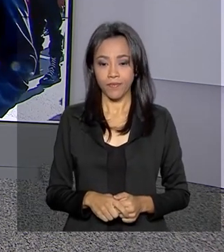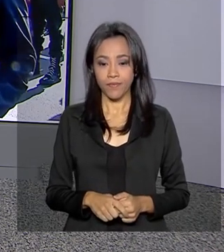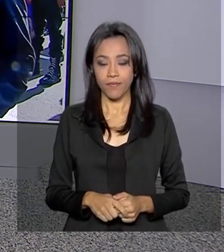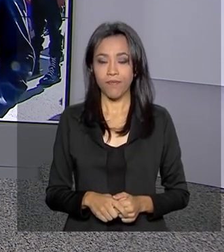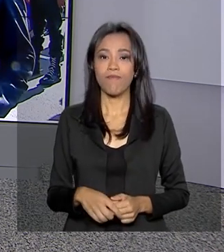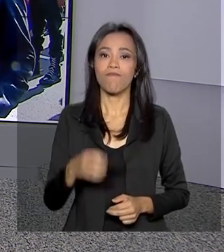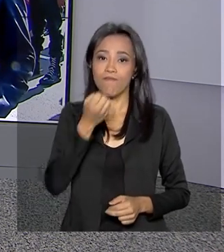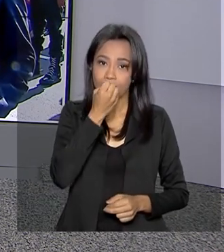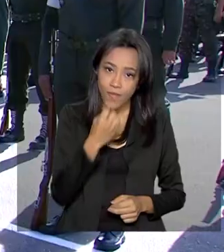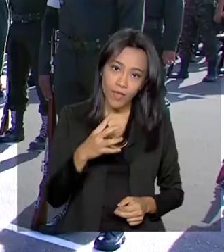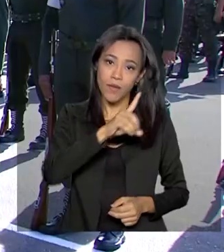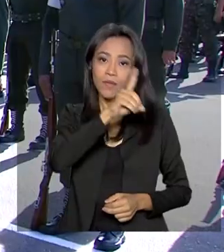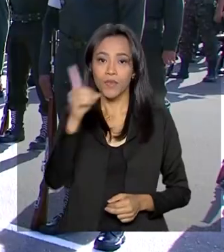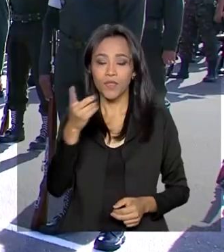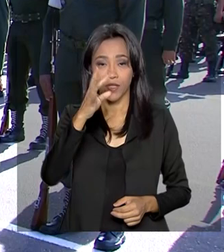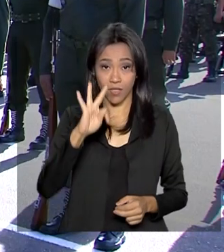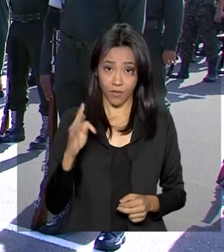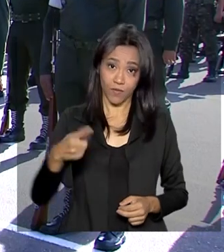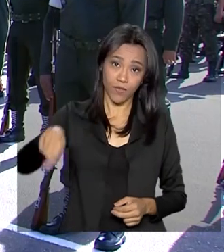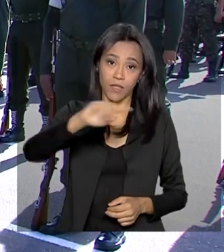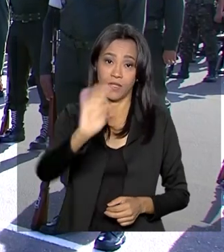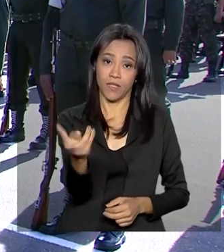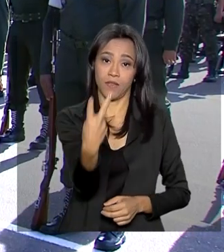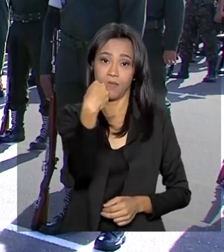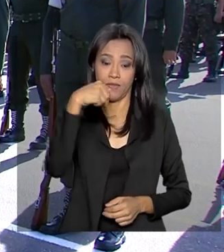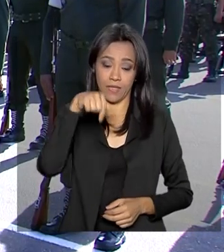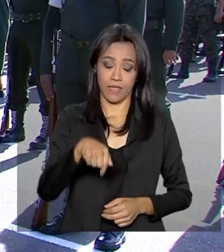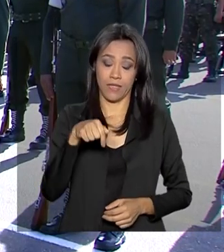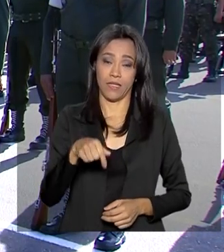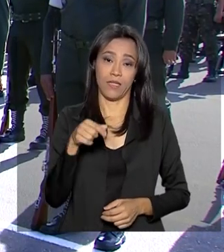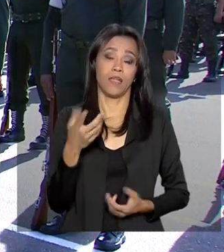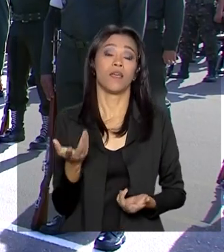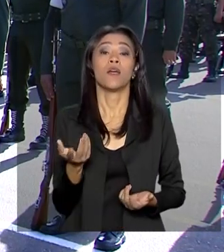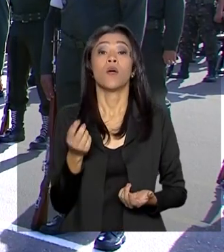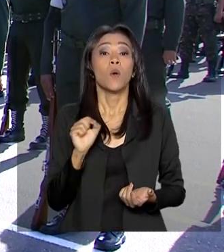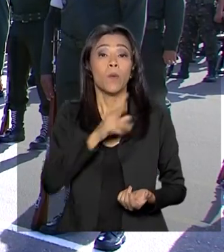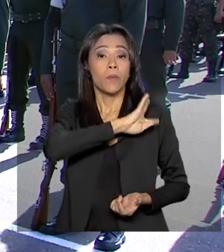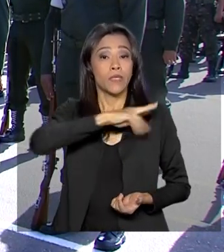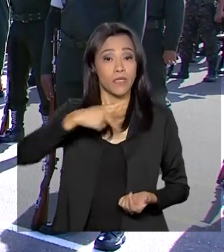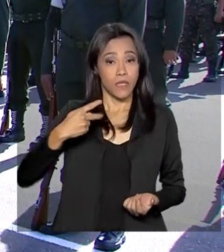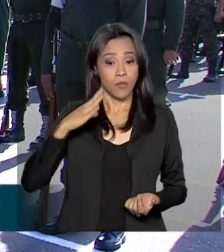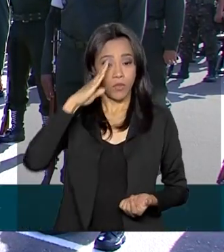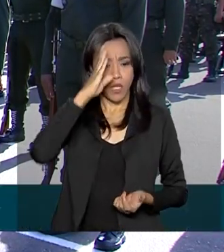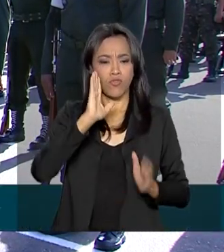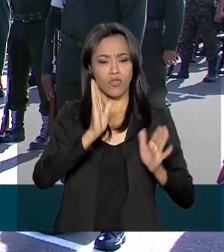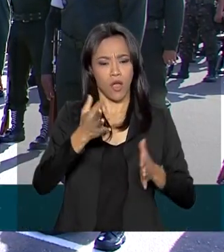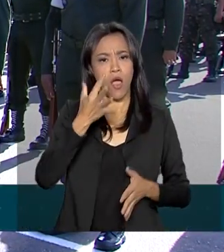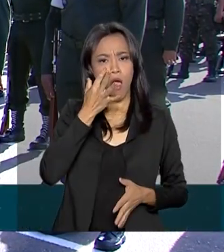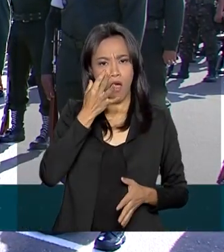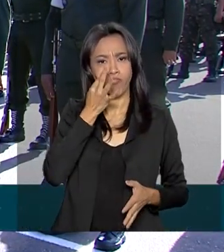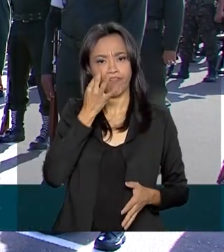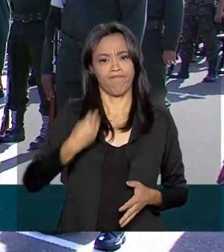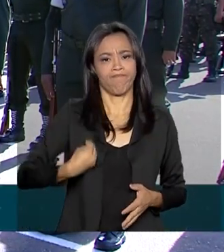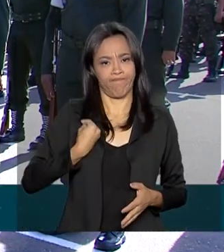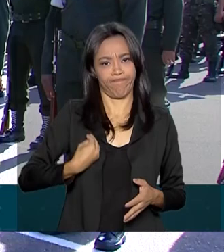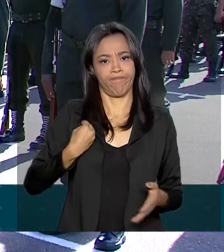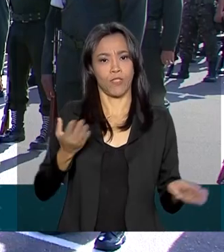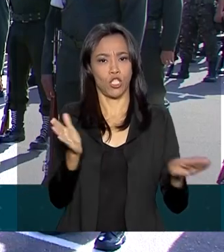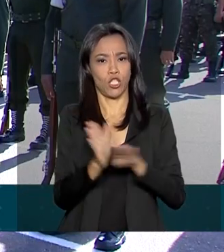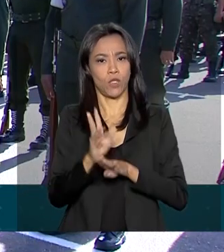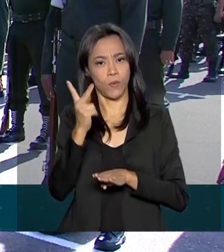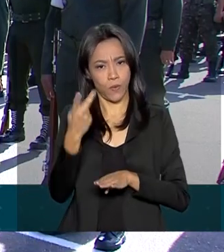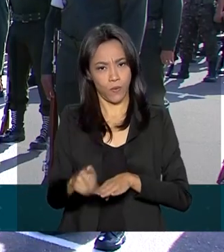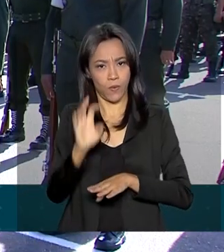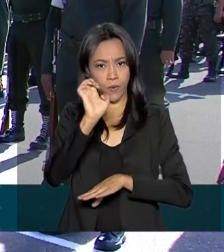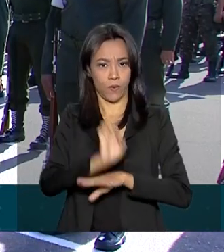Bom dia, Carla, bom dia a você que acompanha o Brasil em Dia. O presidente Jair Bolsonaro já pousou na base aérea de Guarulhos e neste